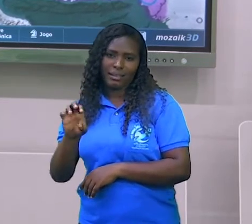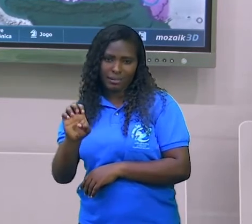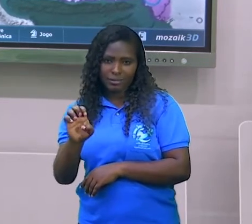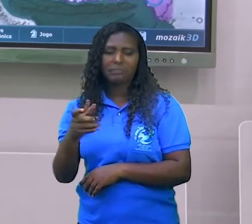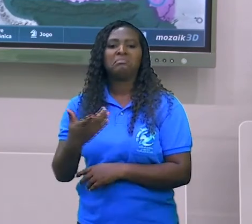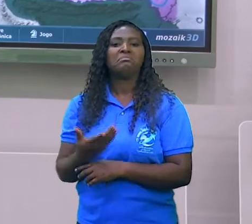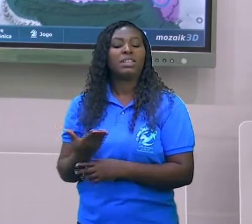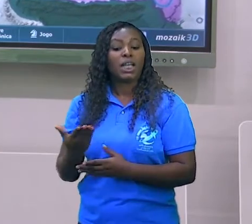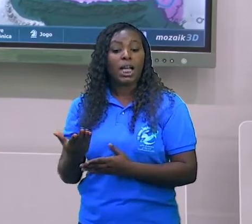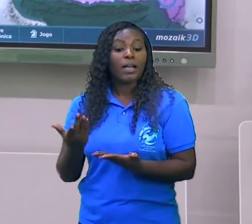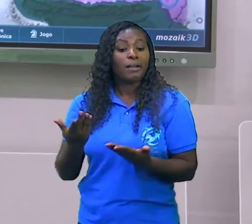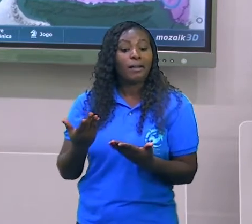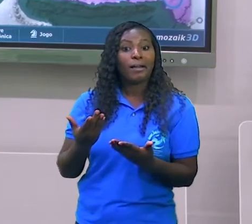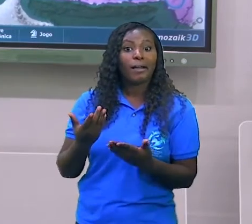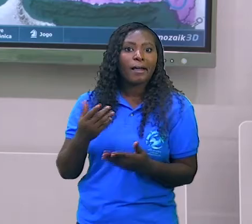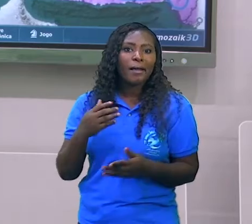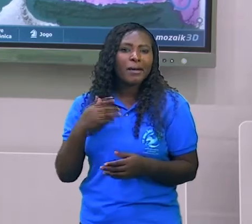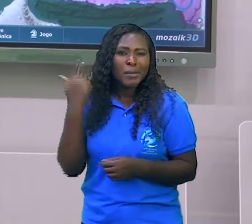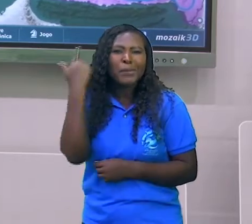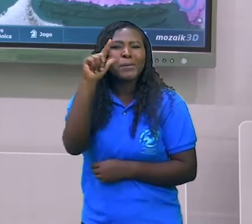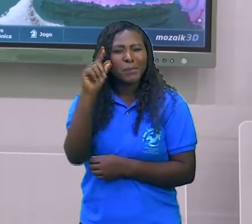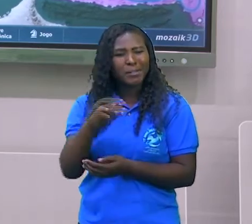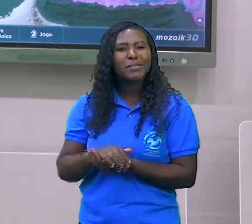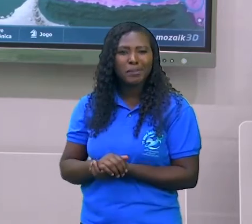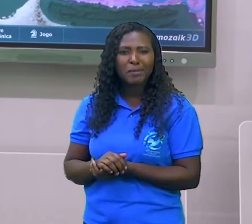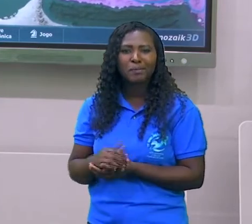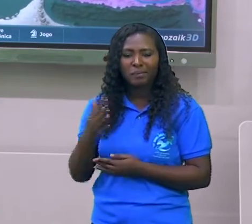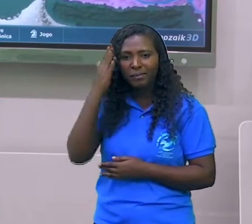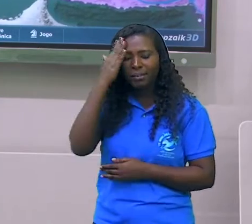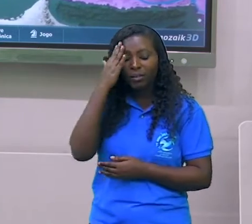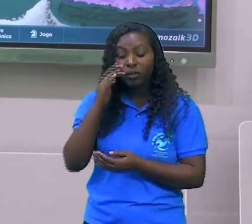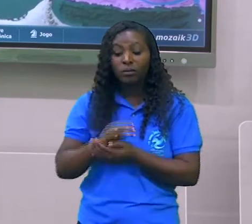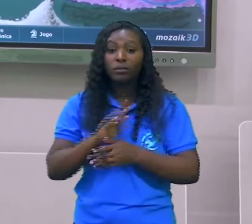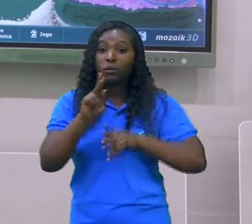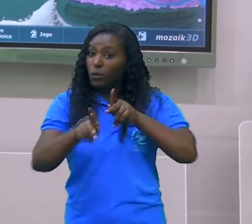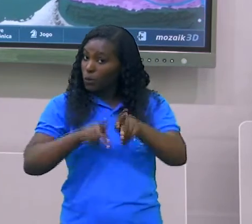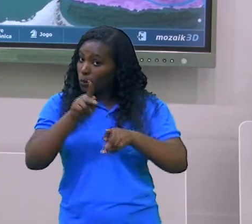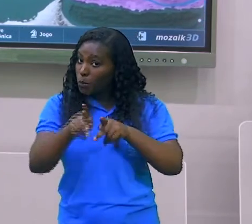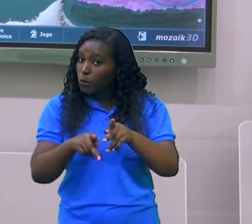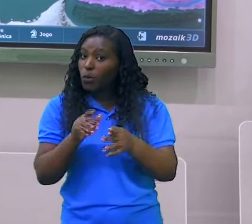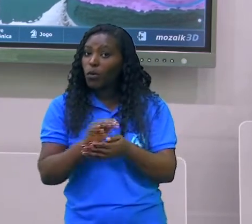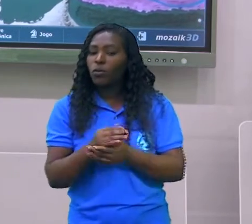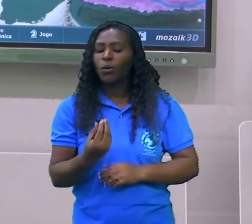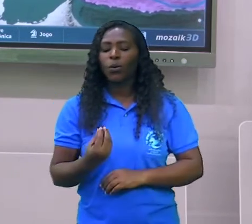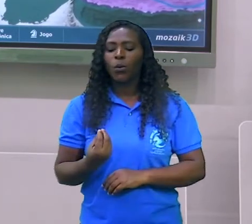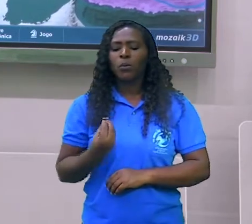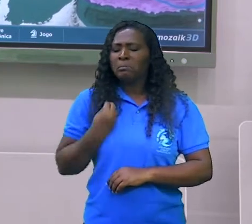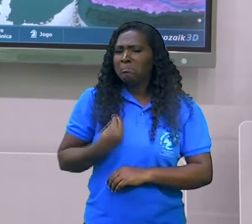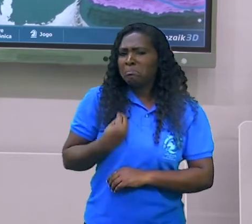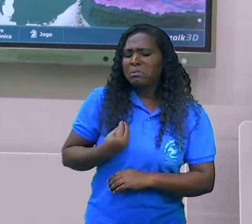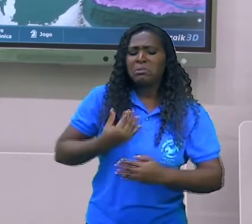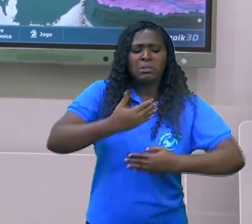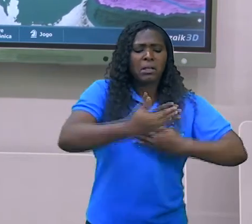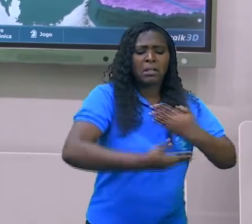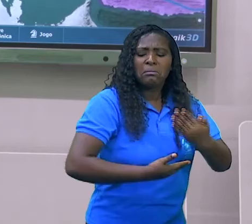povos conquistados por ele conviveram com a cultura grega, assim como os gregos e macedônios conviveram com a